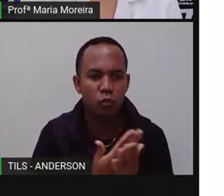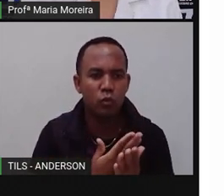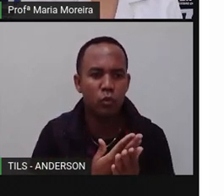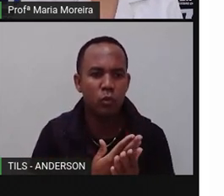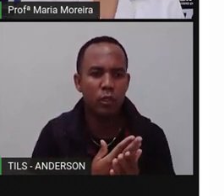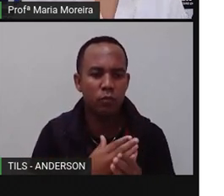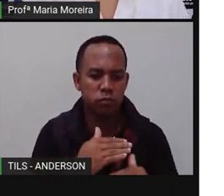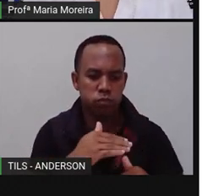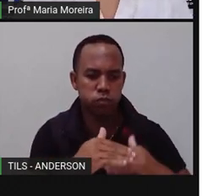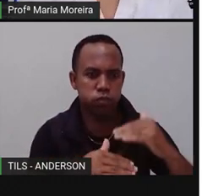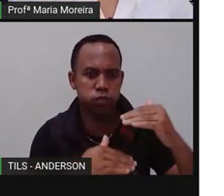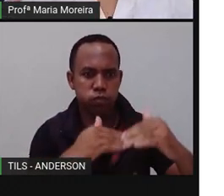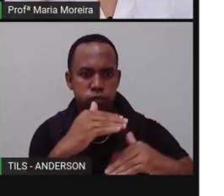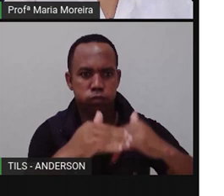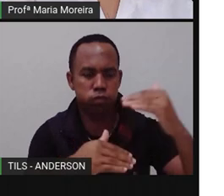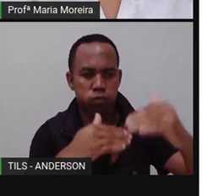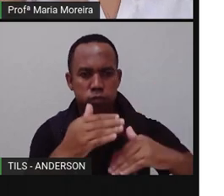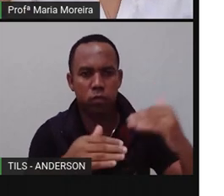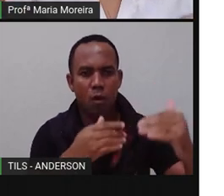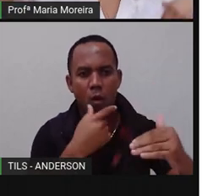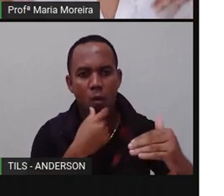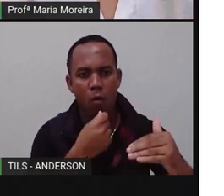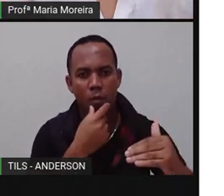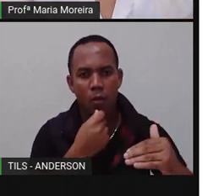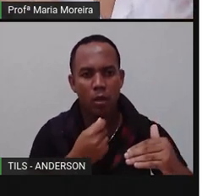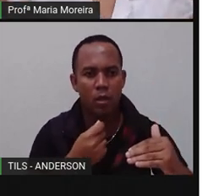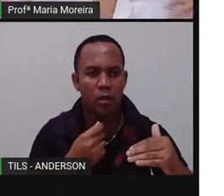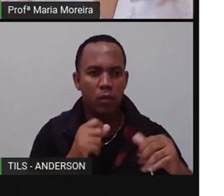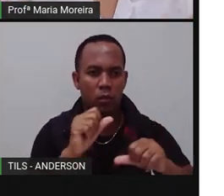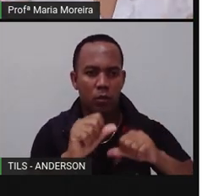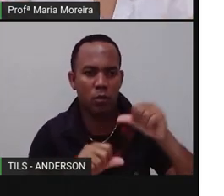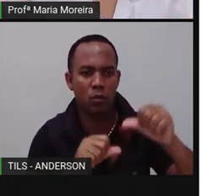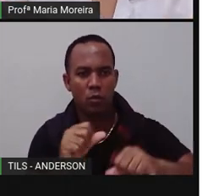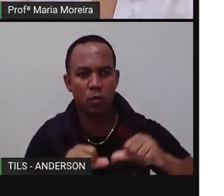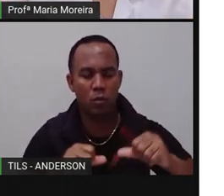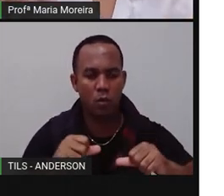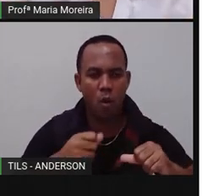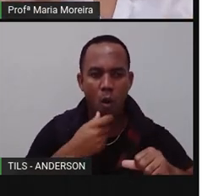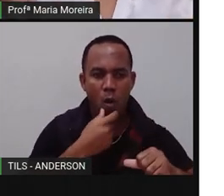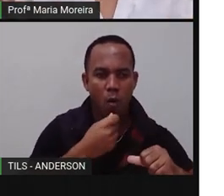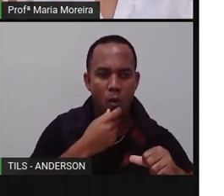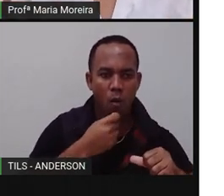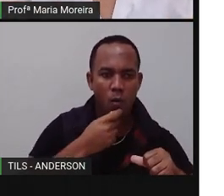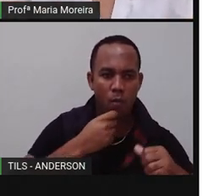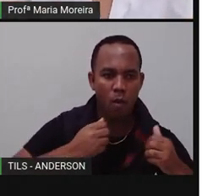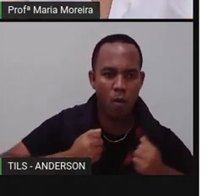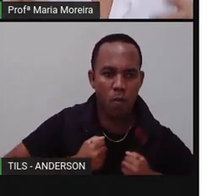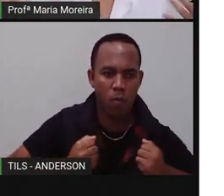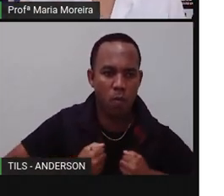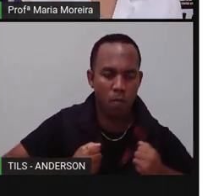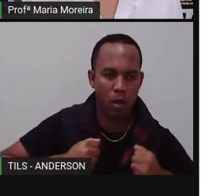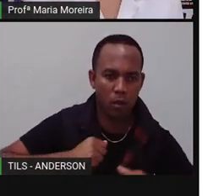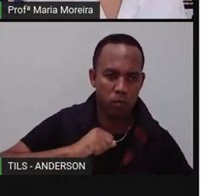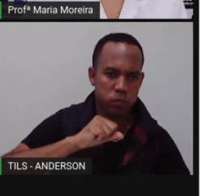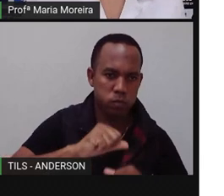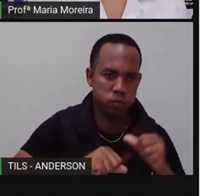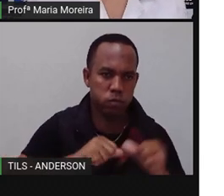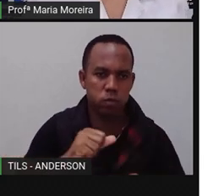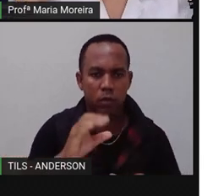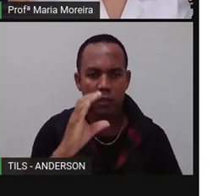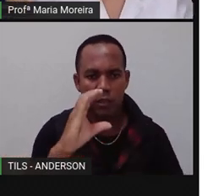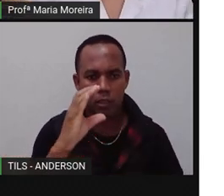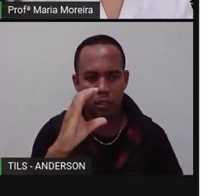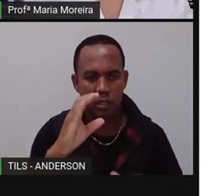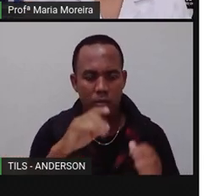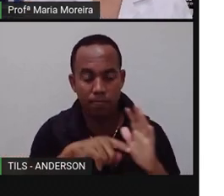humana, né? Que o homem veio do macaco. A ciência diz, a ciência diz isso, a religião diz uma coisa diferente, mas a ciência diz